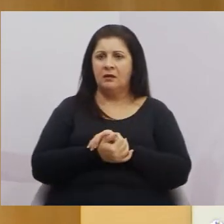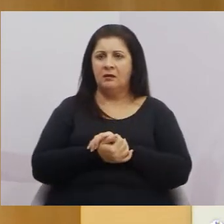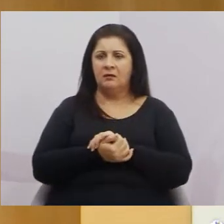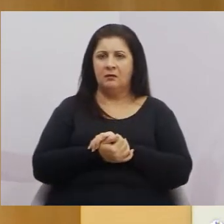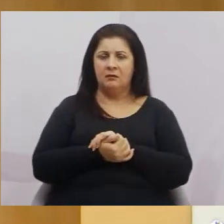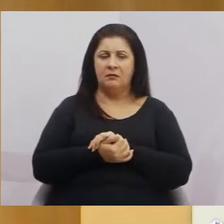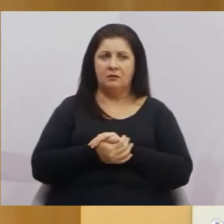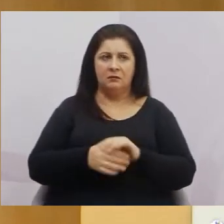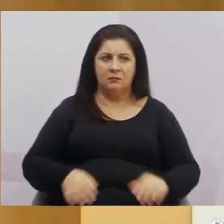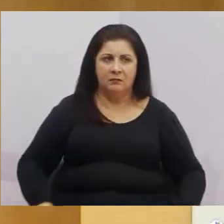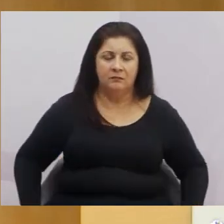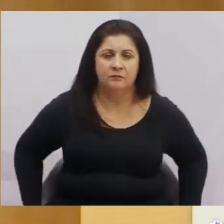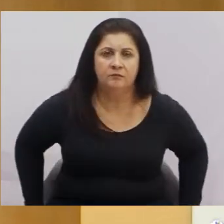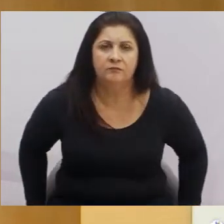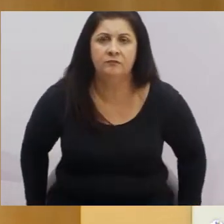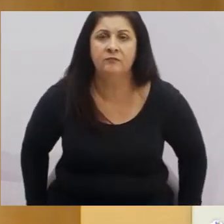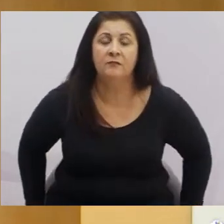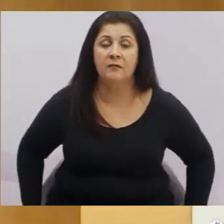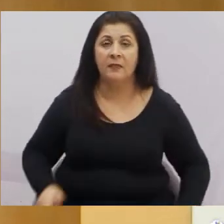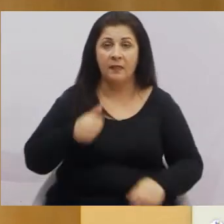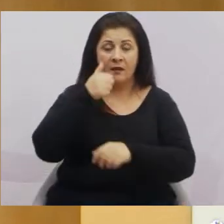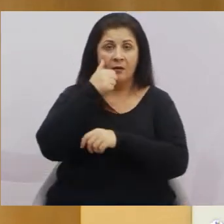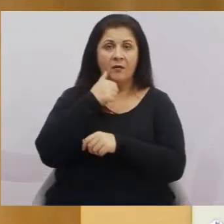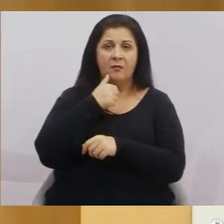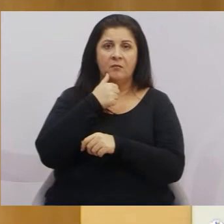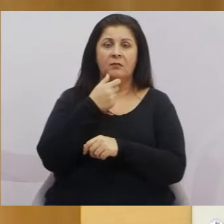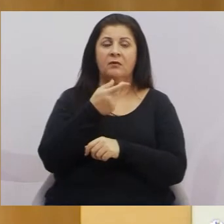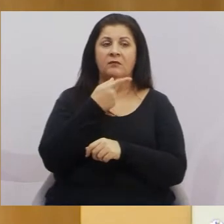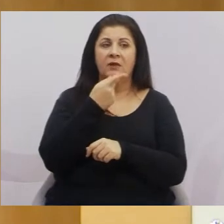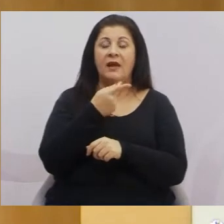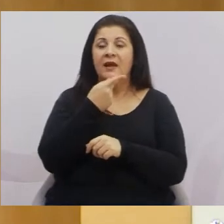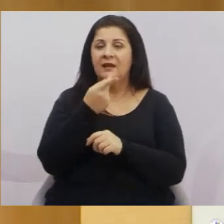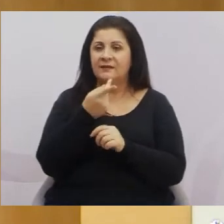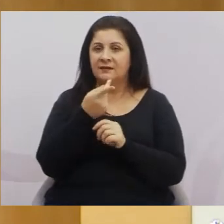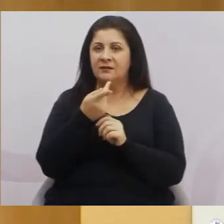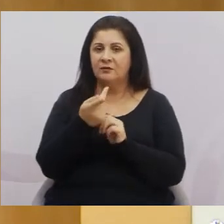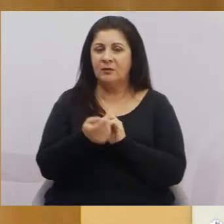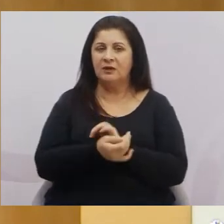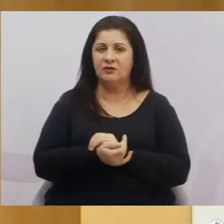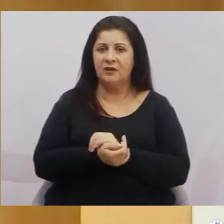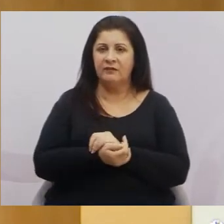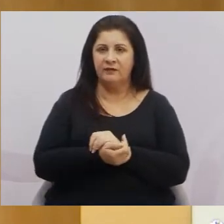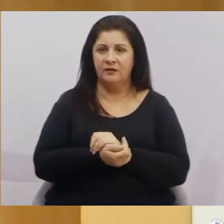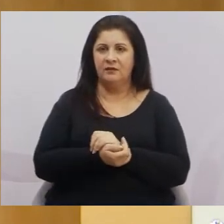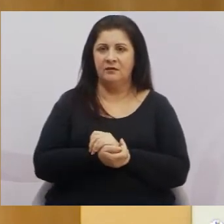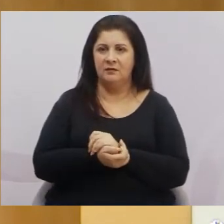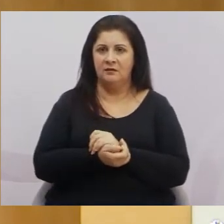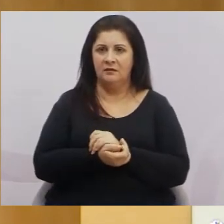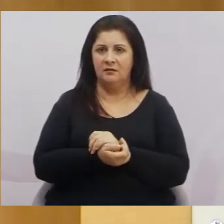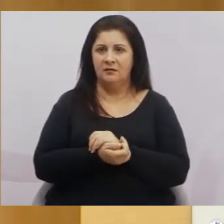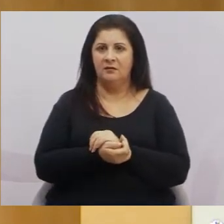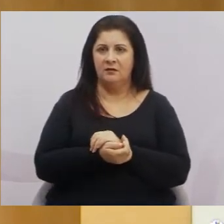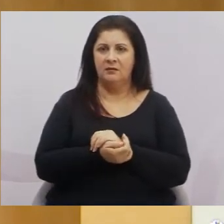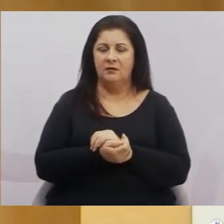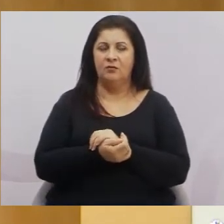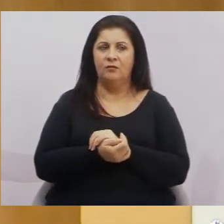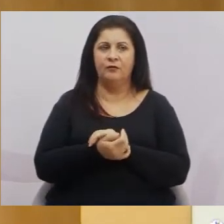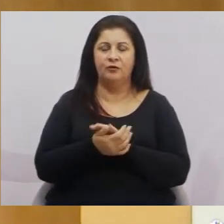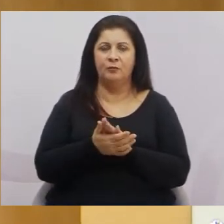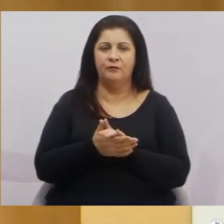e a esposa dele chegou a falar, a mulher do Vitor Belfort, você, mulher,